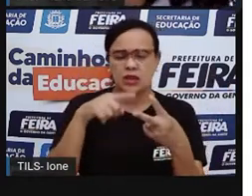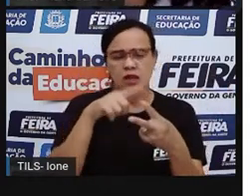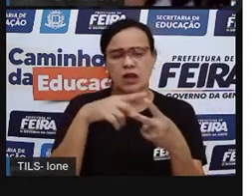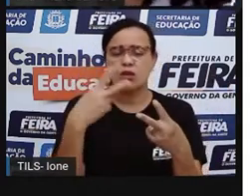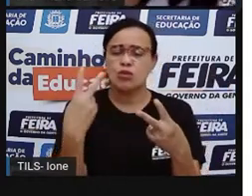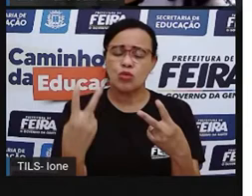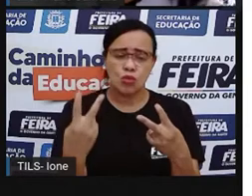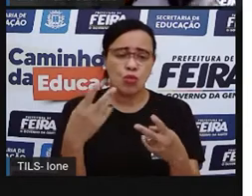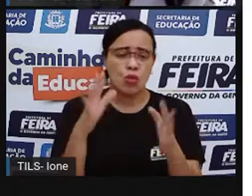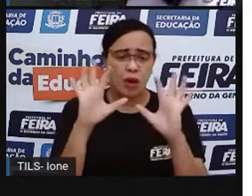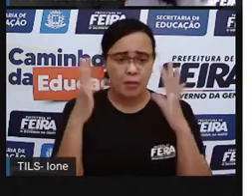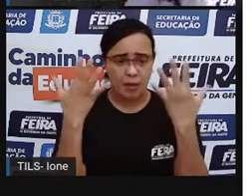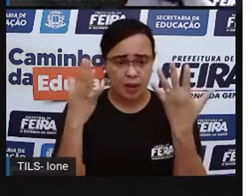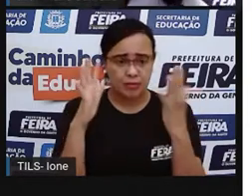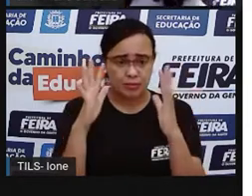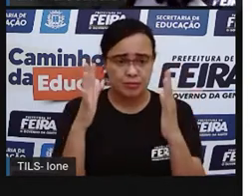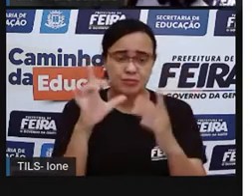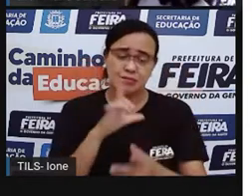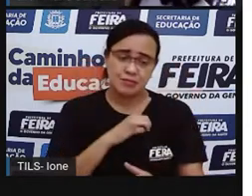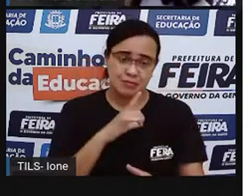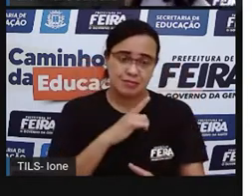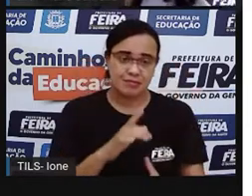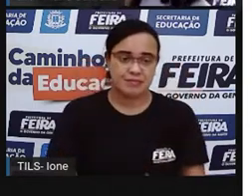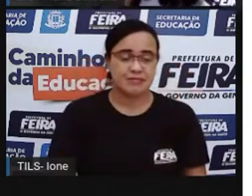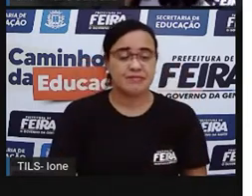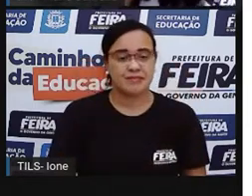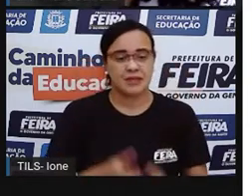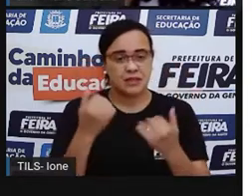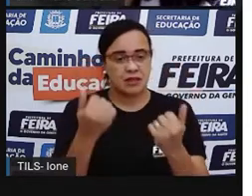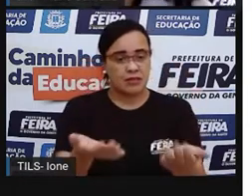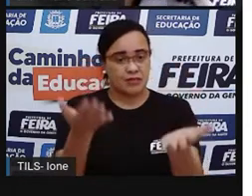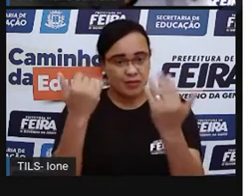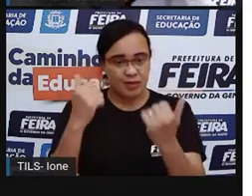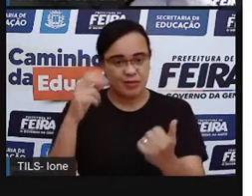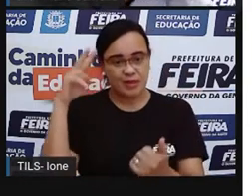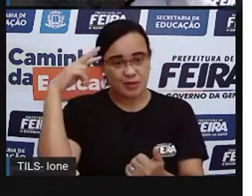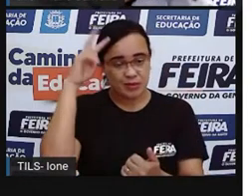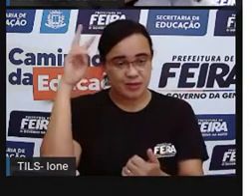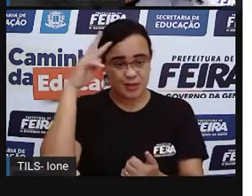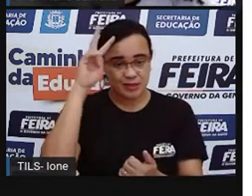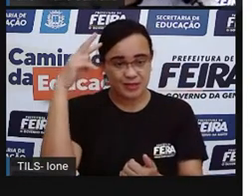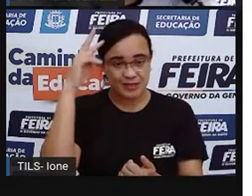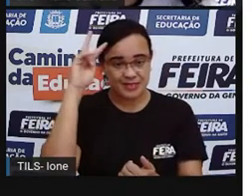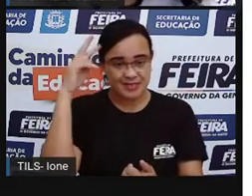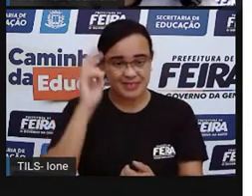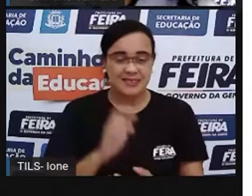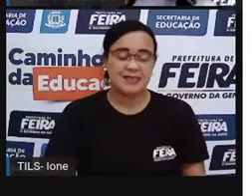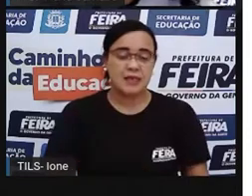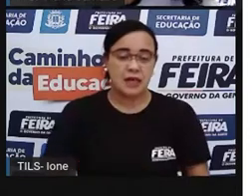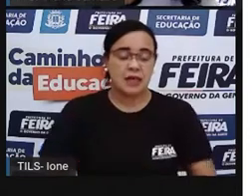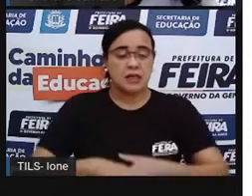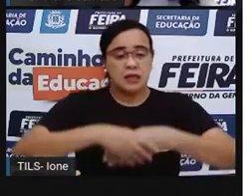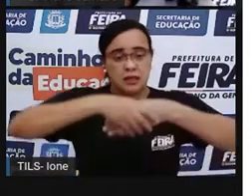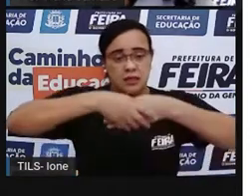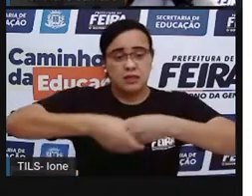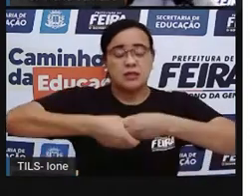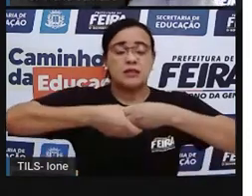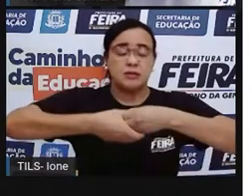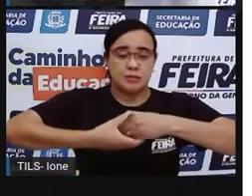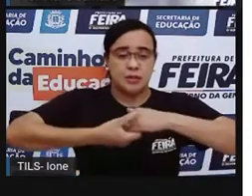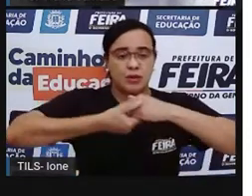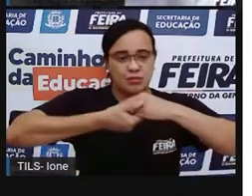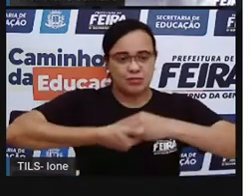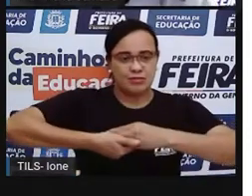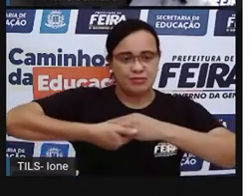menor, tá certo? Vamos lá para a história. De mãos dadas às crianças de